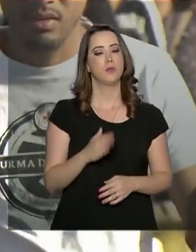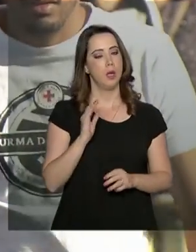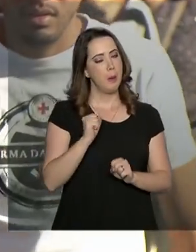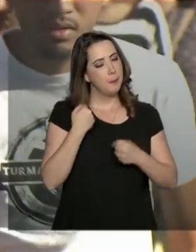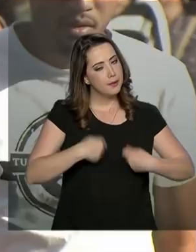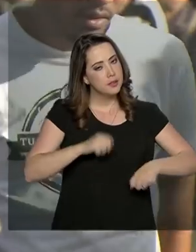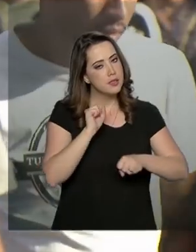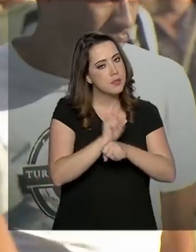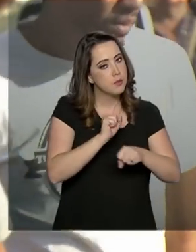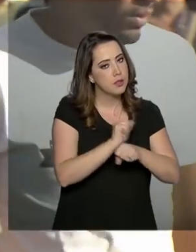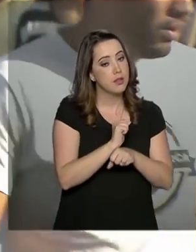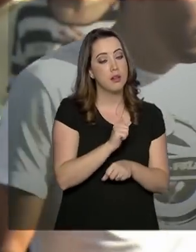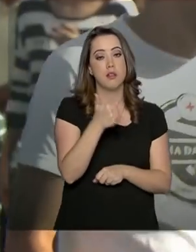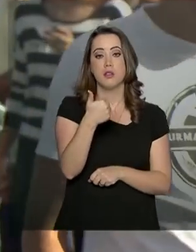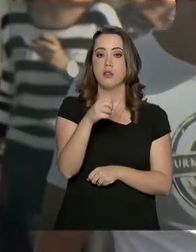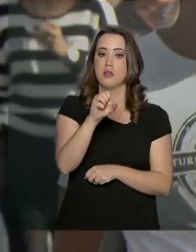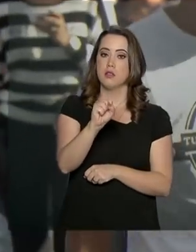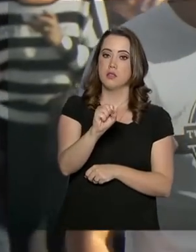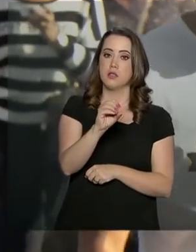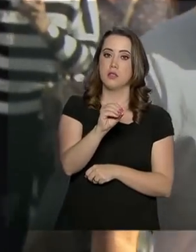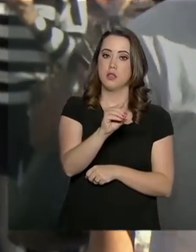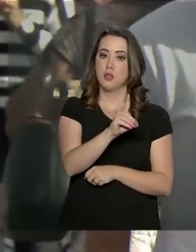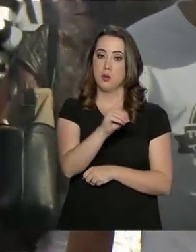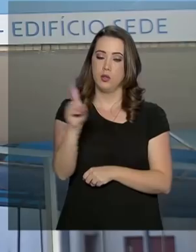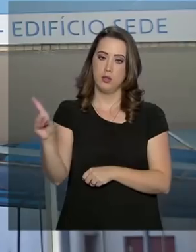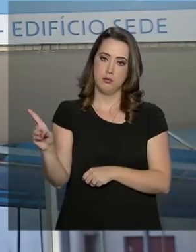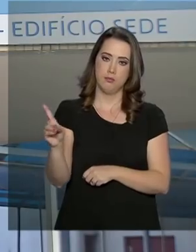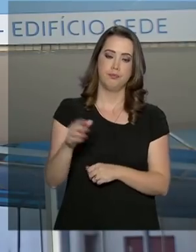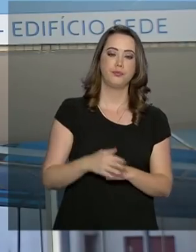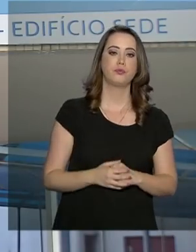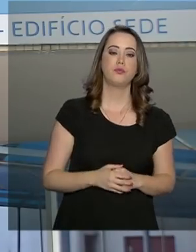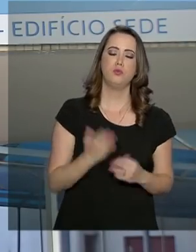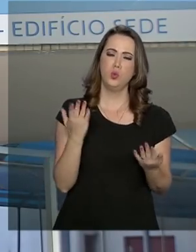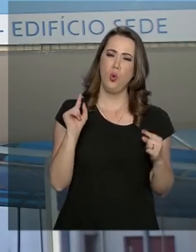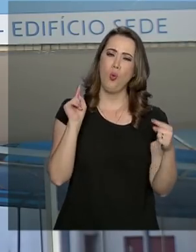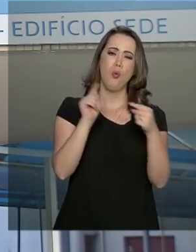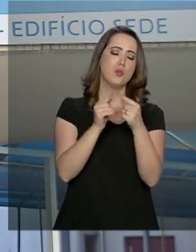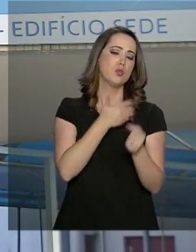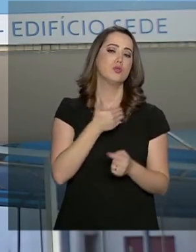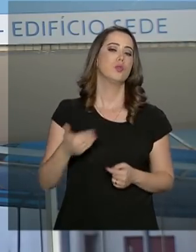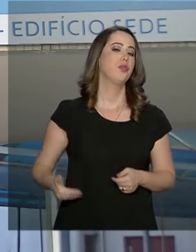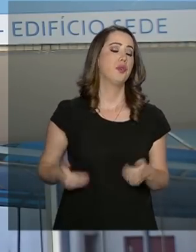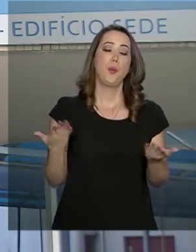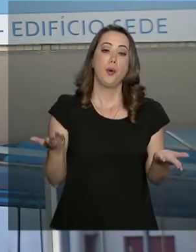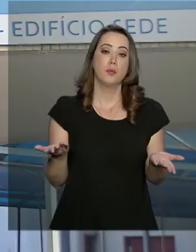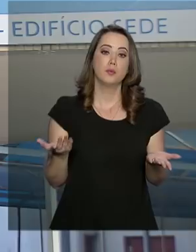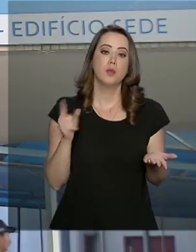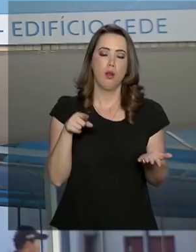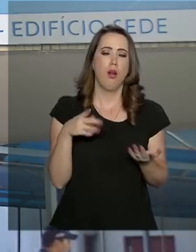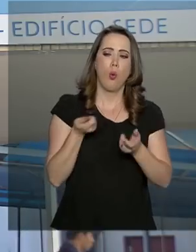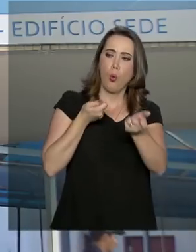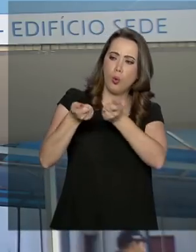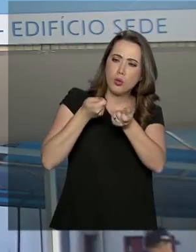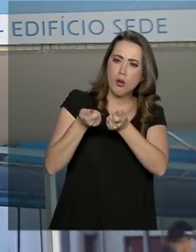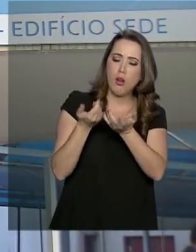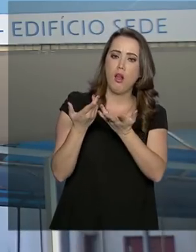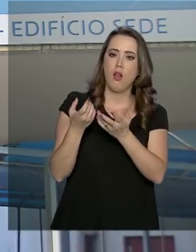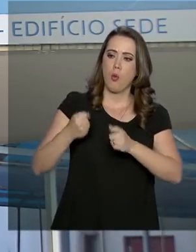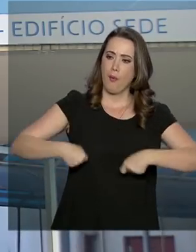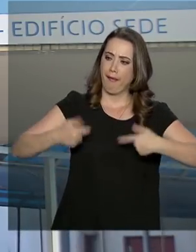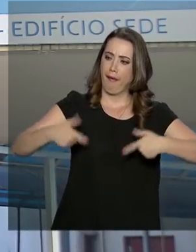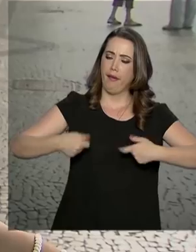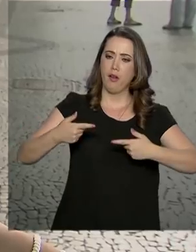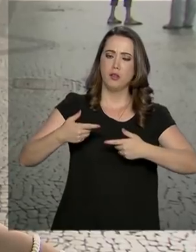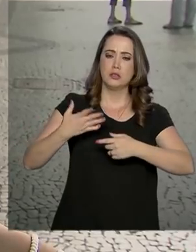a partir do momento que a pessoa começa a receber o benefício. O objetivo do governo é tornar o controle dos consignados